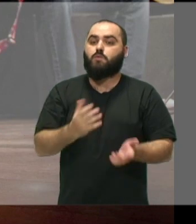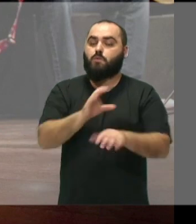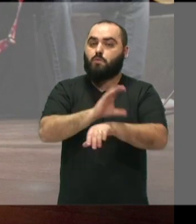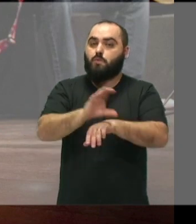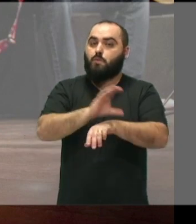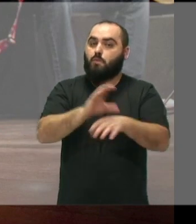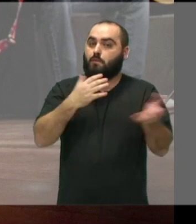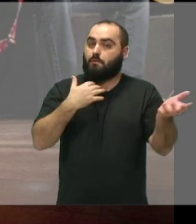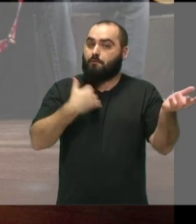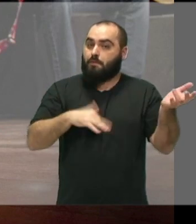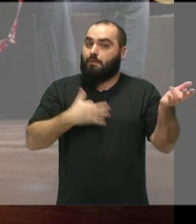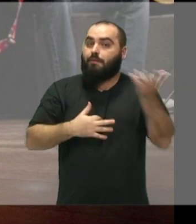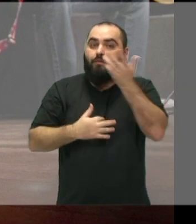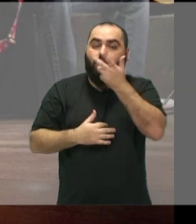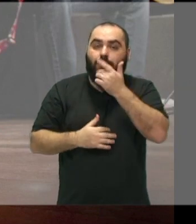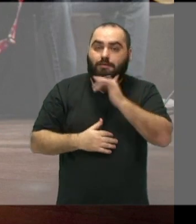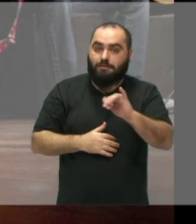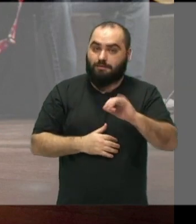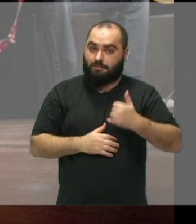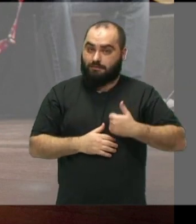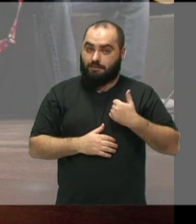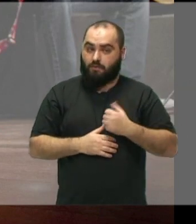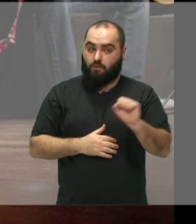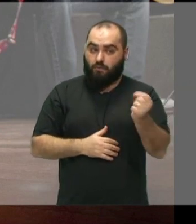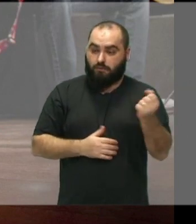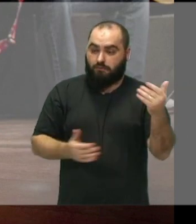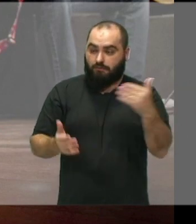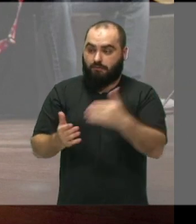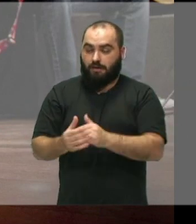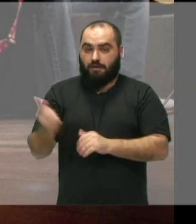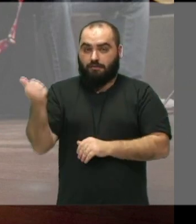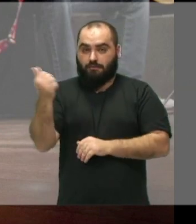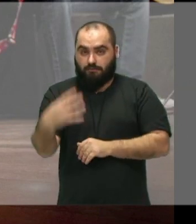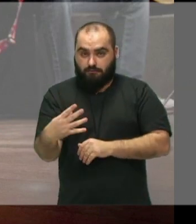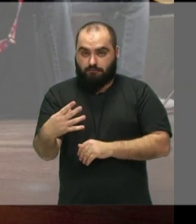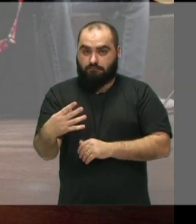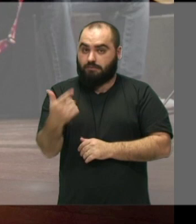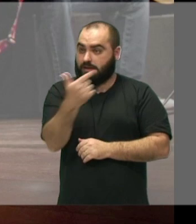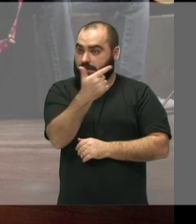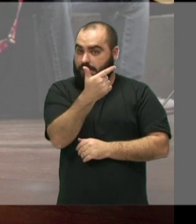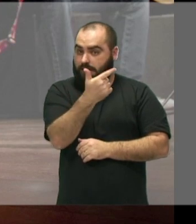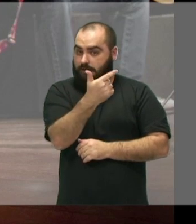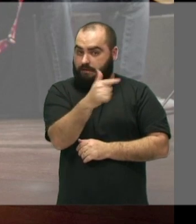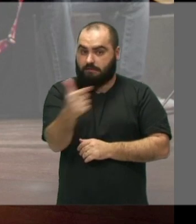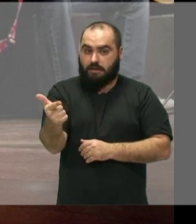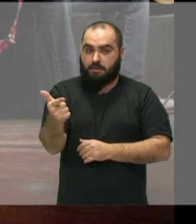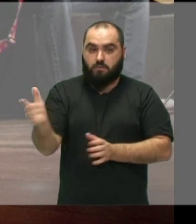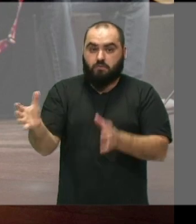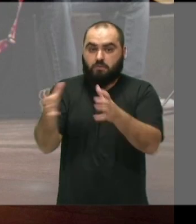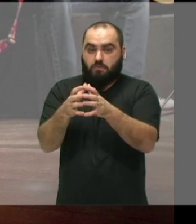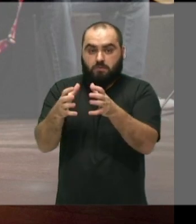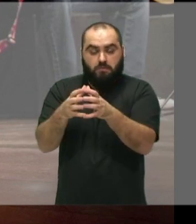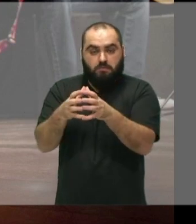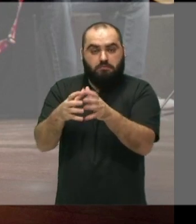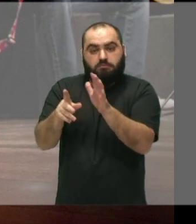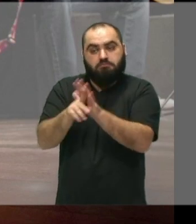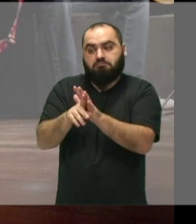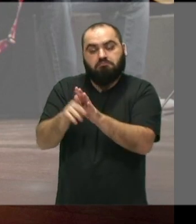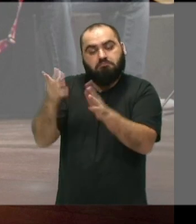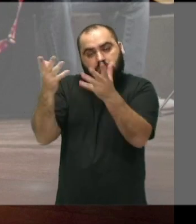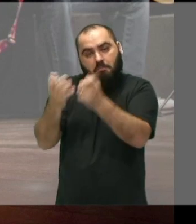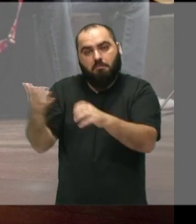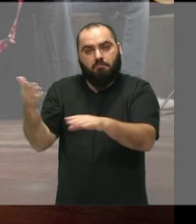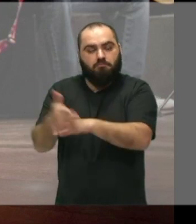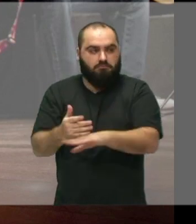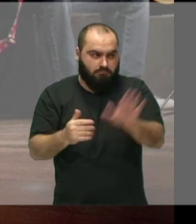crianças e aí de 8 a 14 anos. Não tem uma seleção prévia para esse curso, é importante dizer quem quiser participar. Esse é um